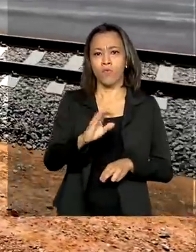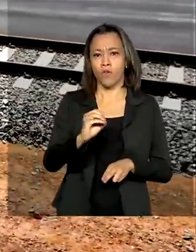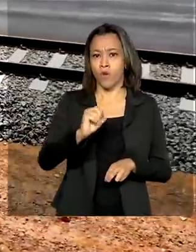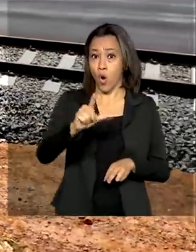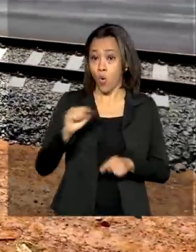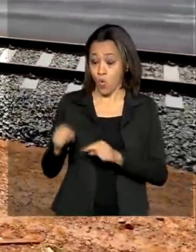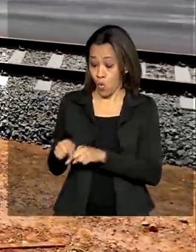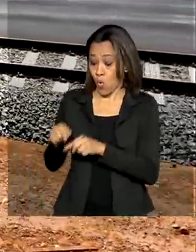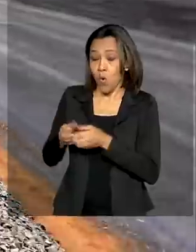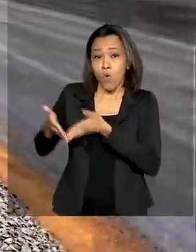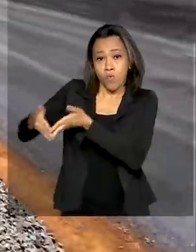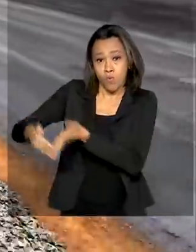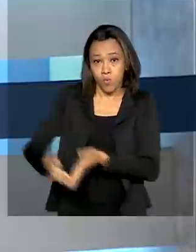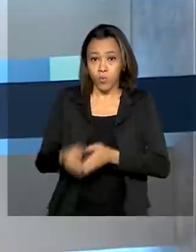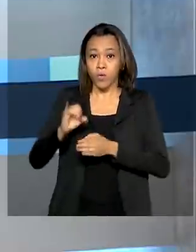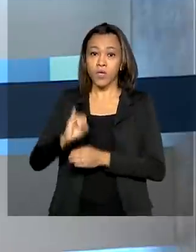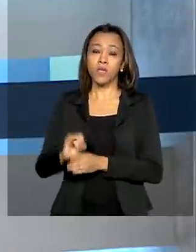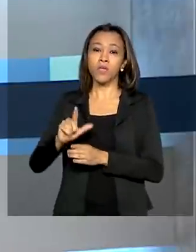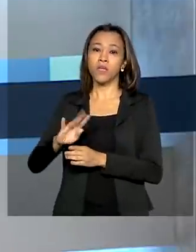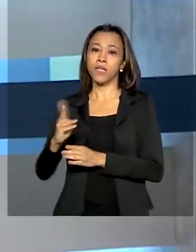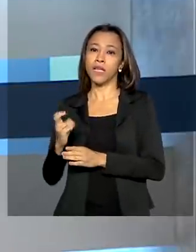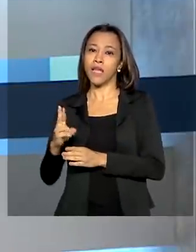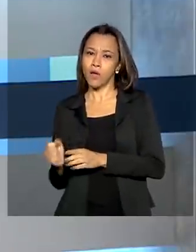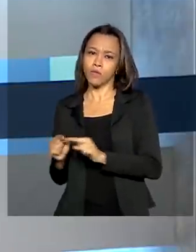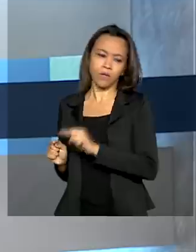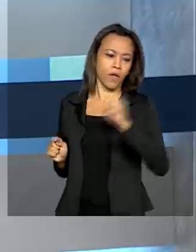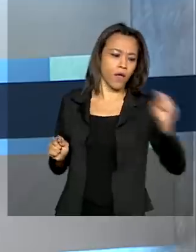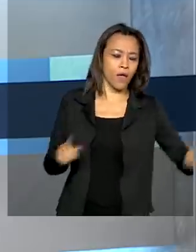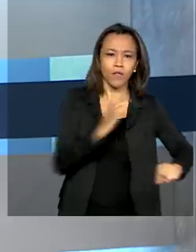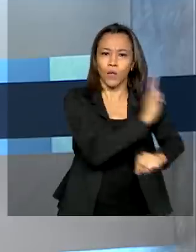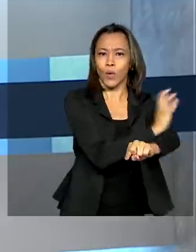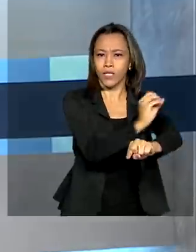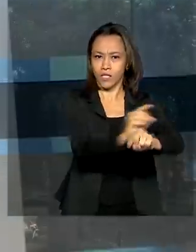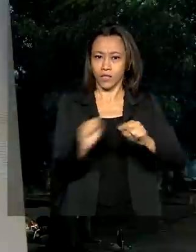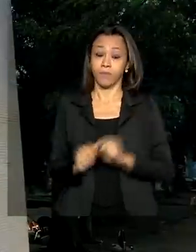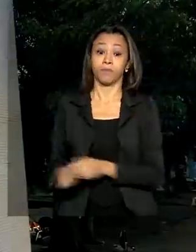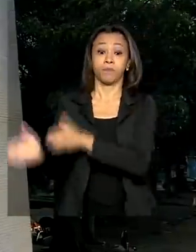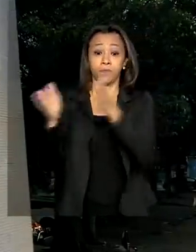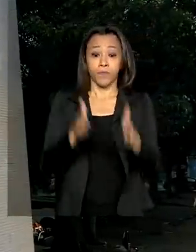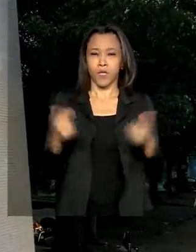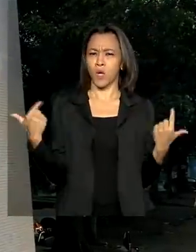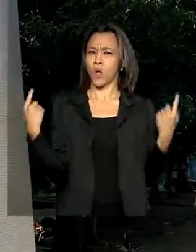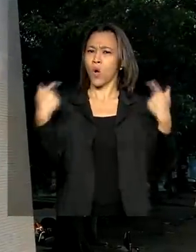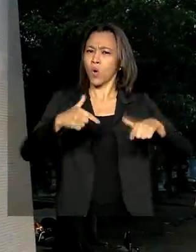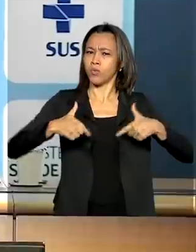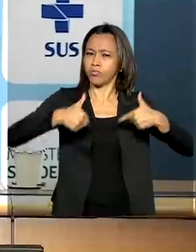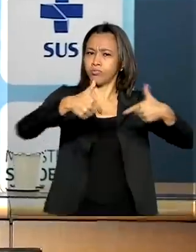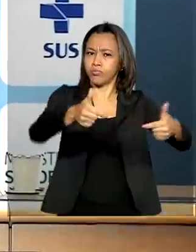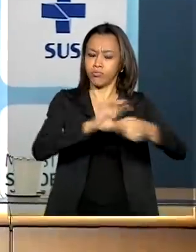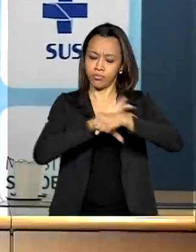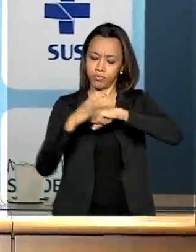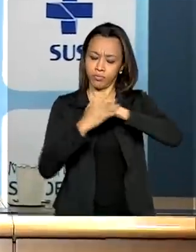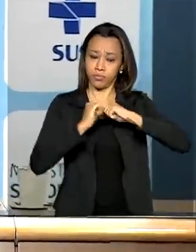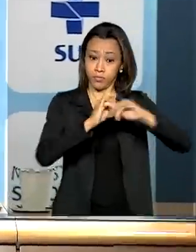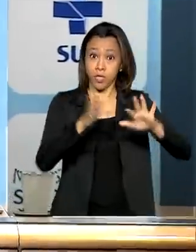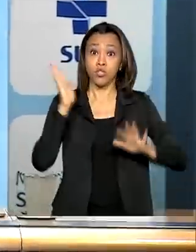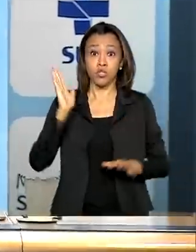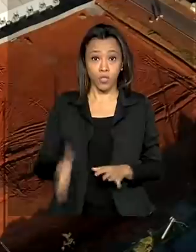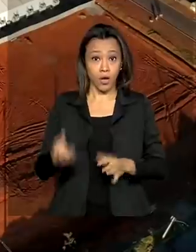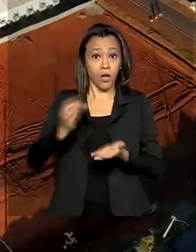porto de Ilhéus a Tocantins. Combate a pandemia. Ministério da Saúde já destinou 84